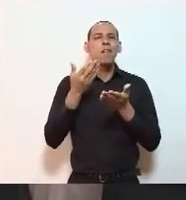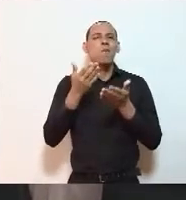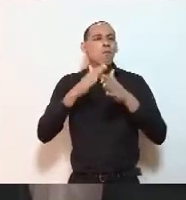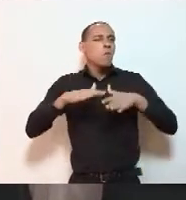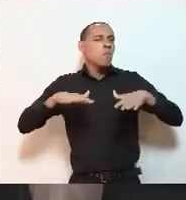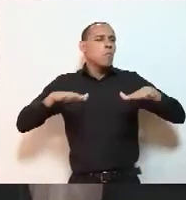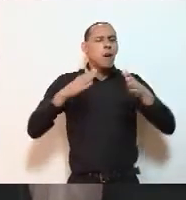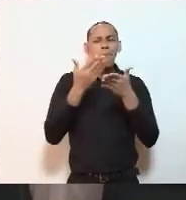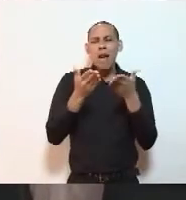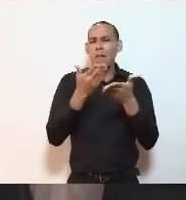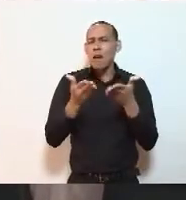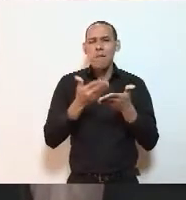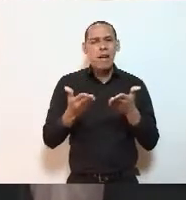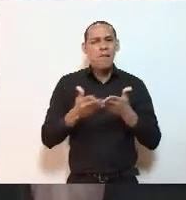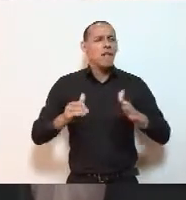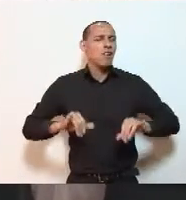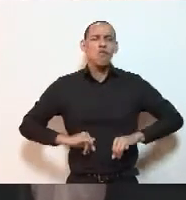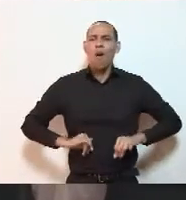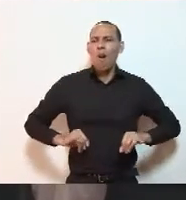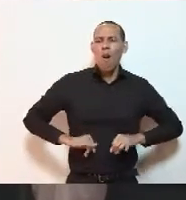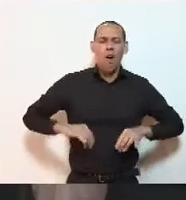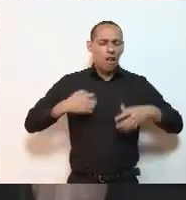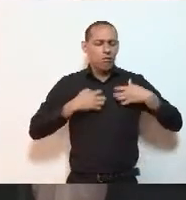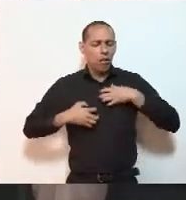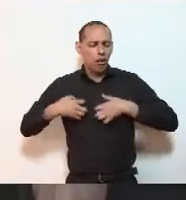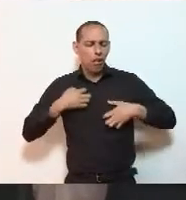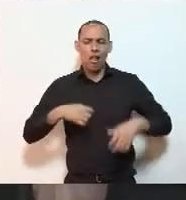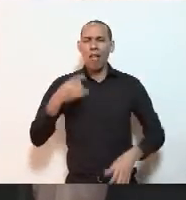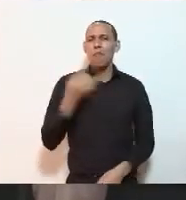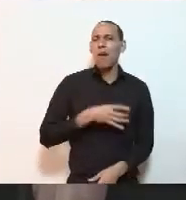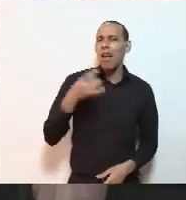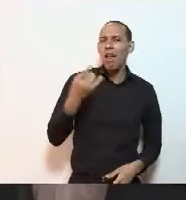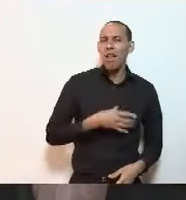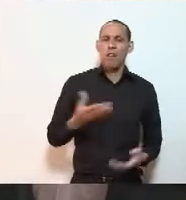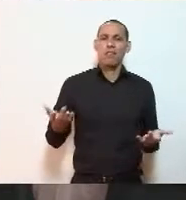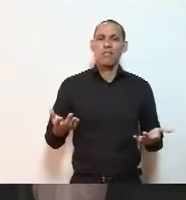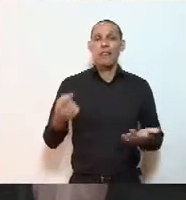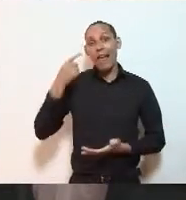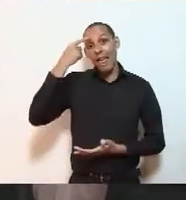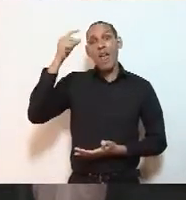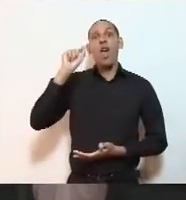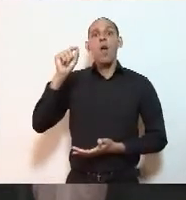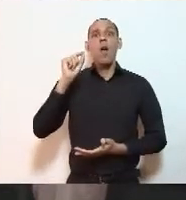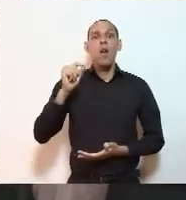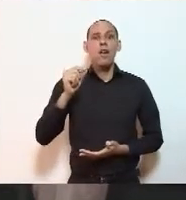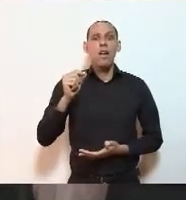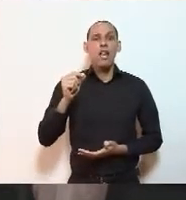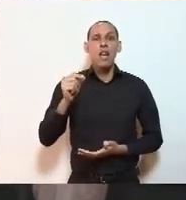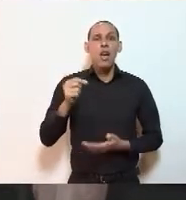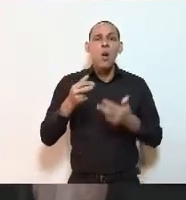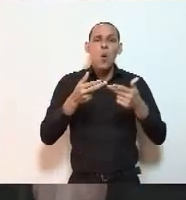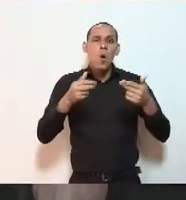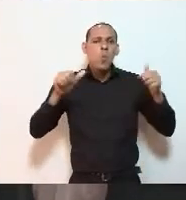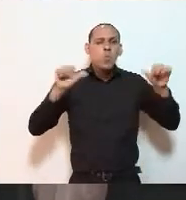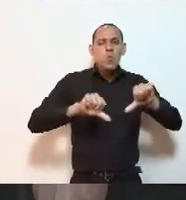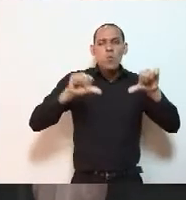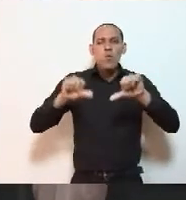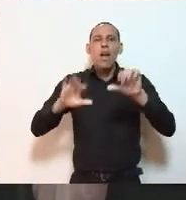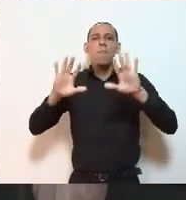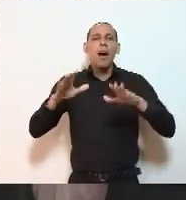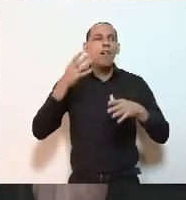que todos sofreram, às angústias, aos medos, à ideia de um mal invisível, que,